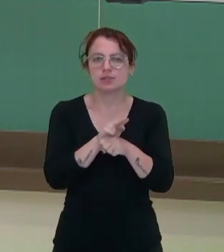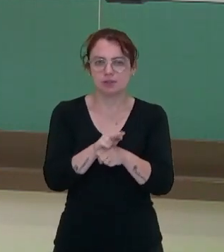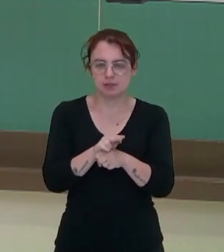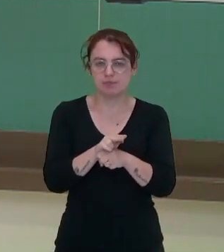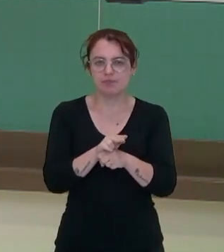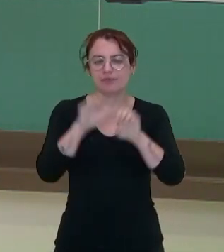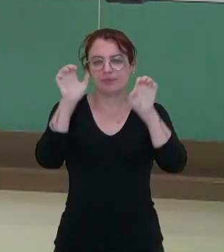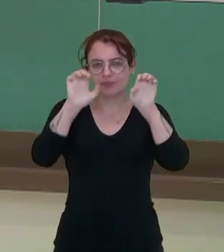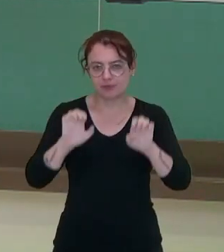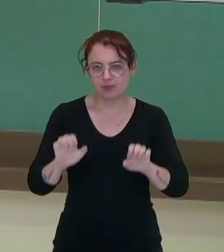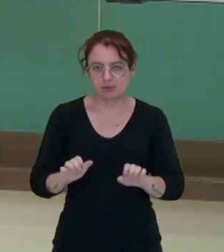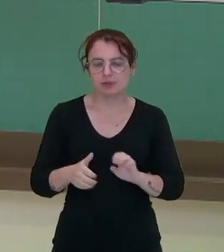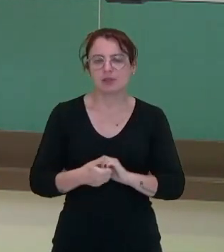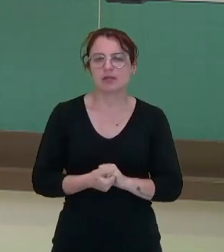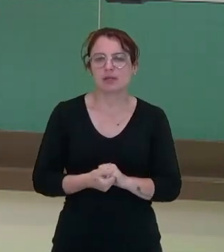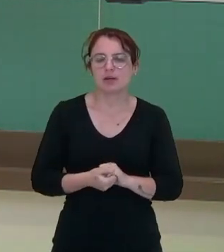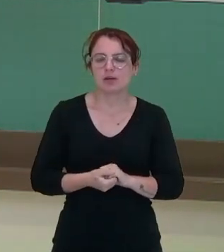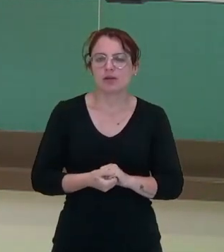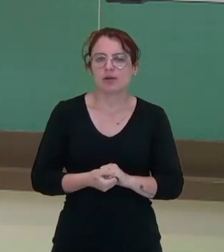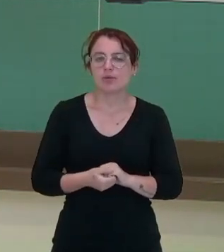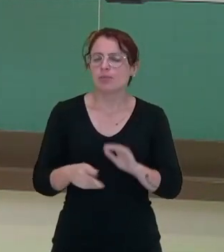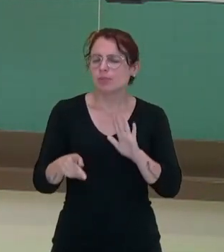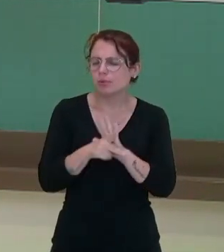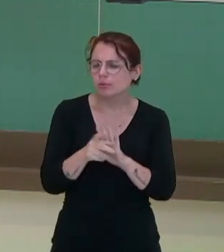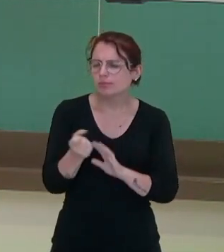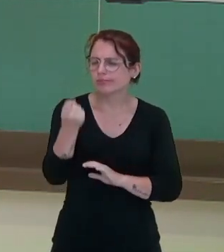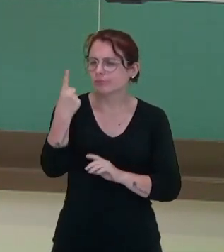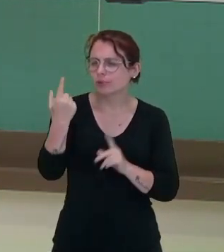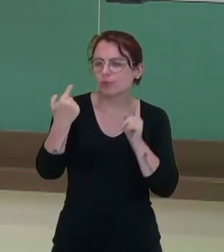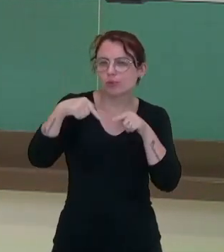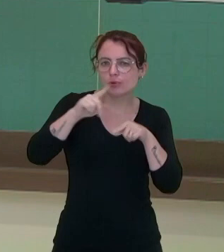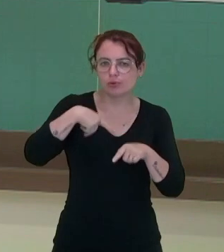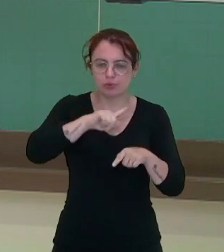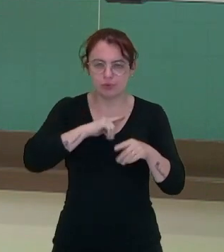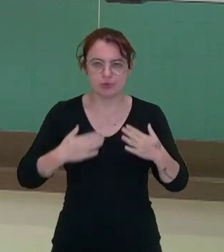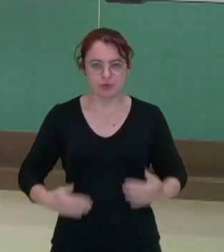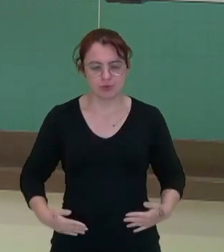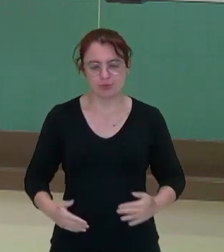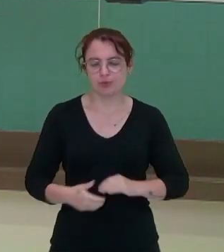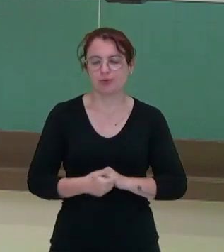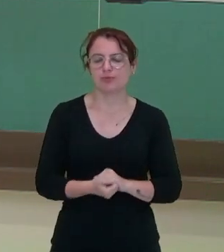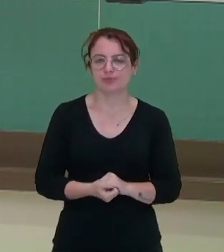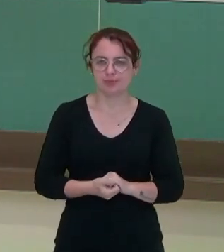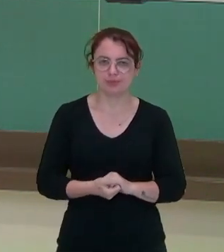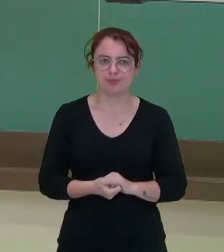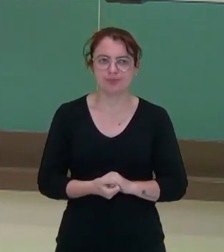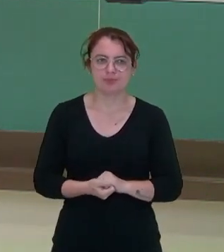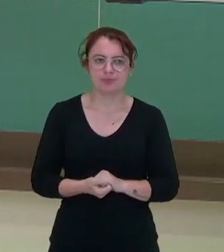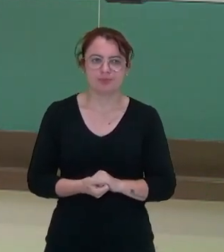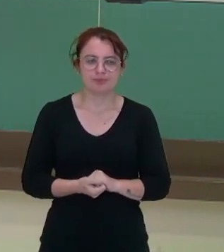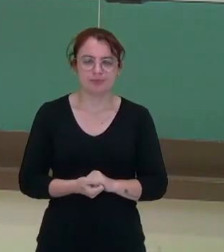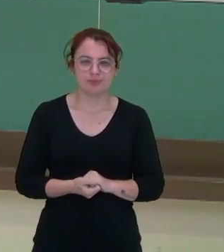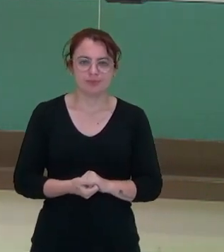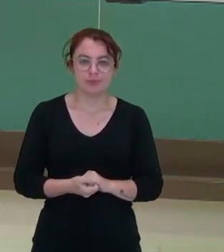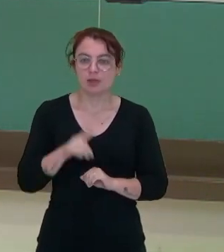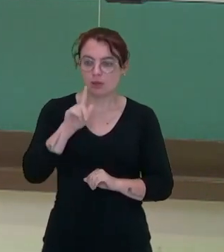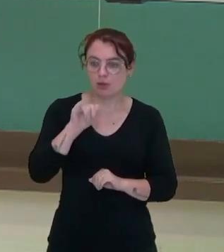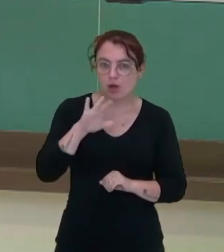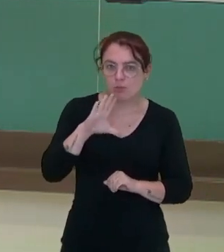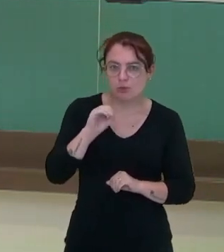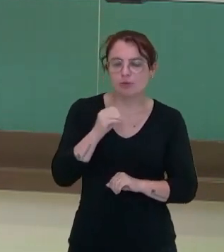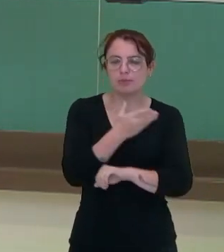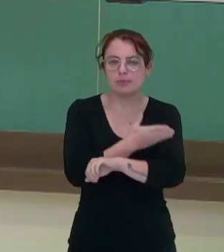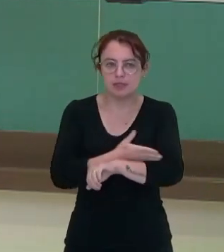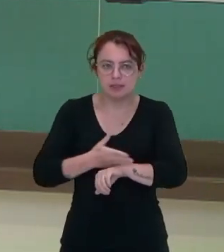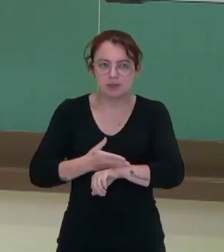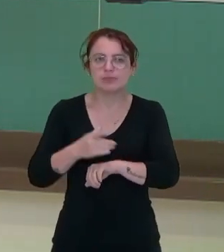estruturas, de organismos que são estranhos, que não são produzidos pelo nosso corpo. E os glóbulos brancos